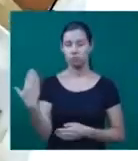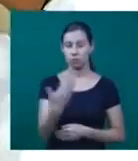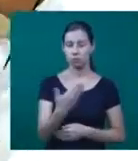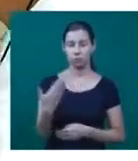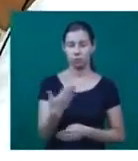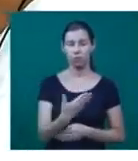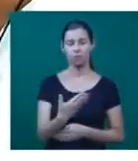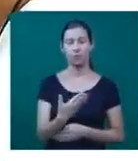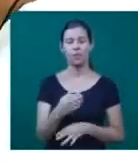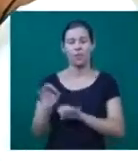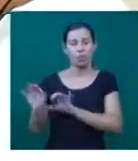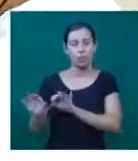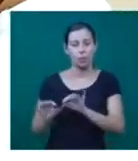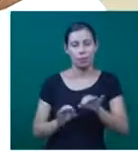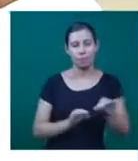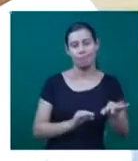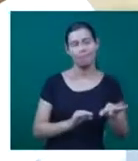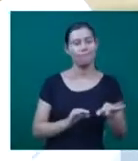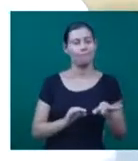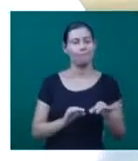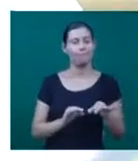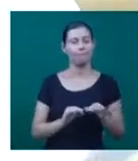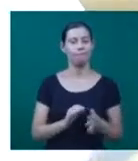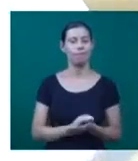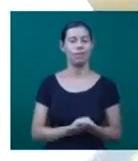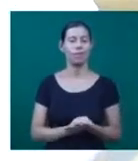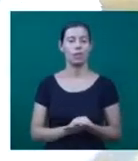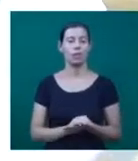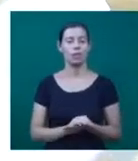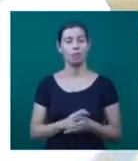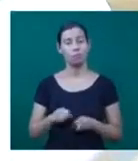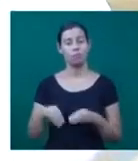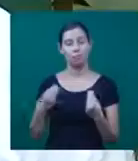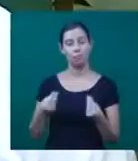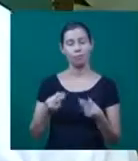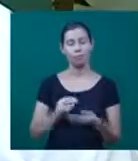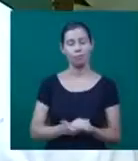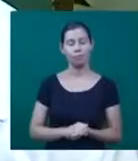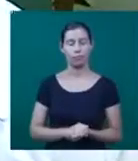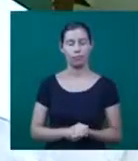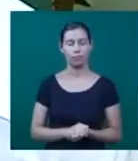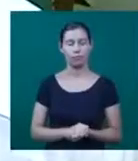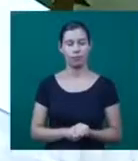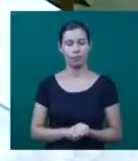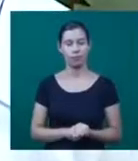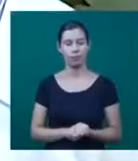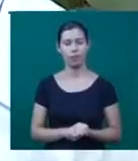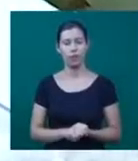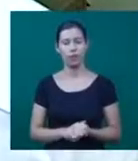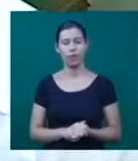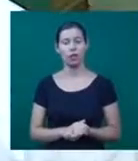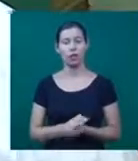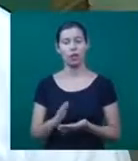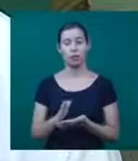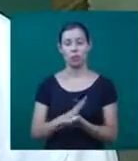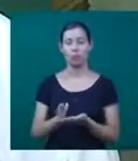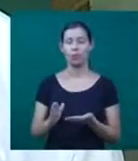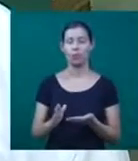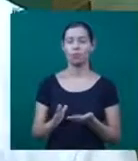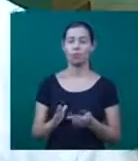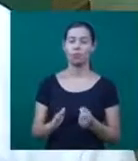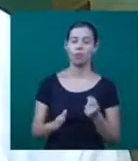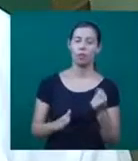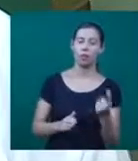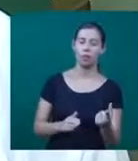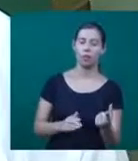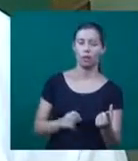mantém a frequência, o que prejudica o abastecimento do estoque. Tem alguns doadores que vêm alguma vez, por algum motivo, que tem algum parente